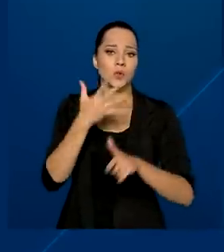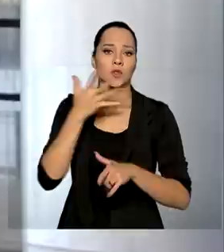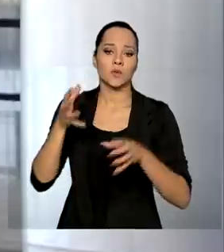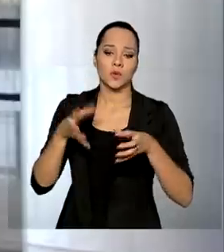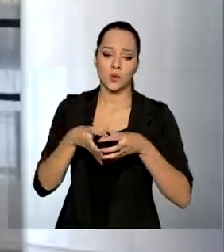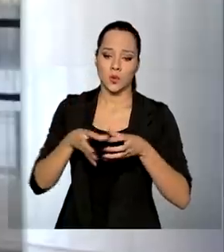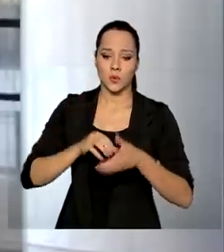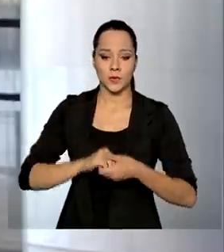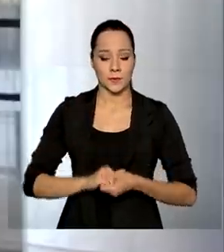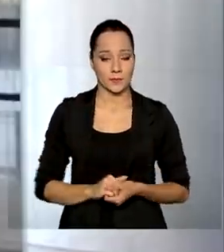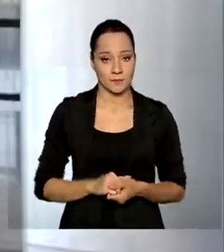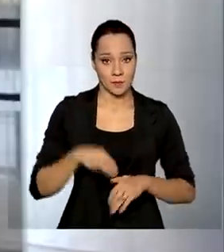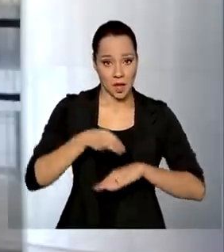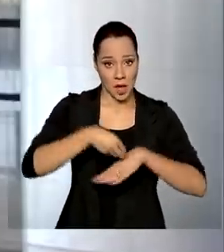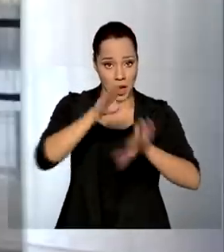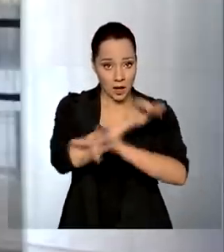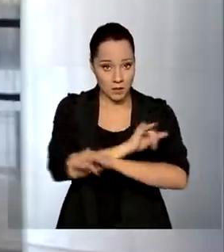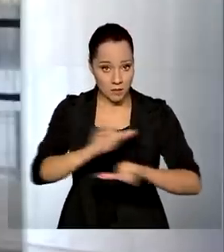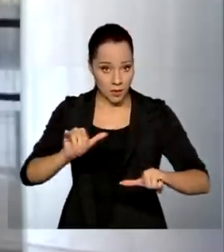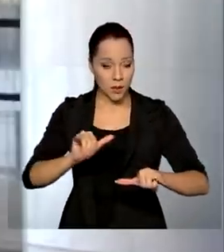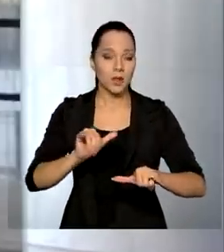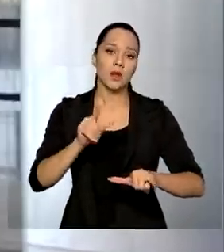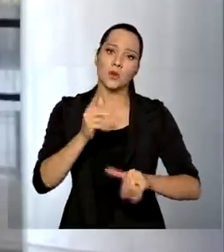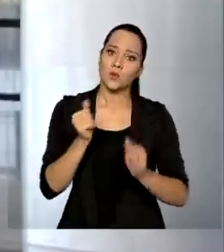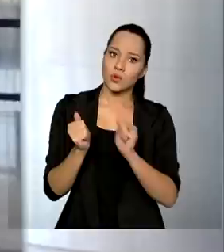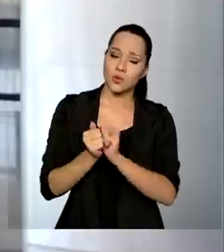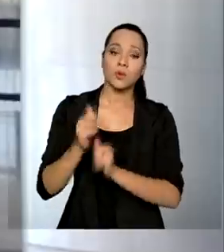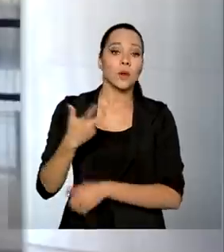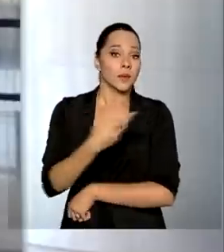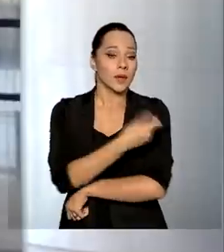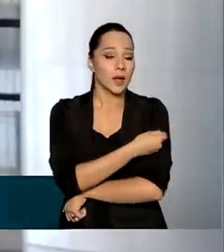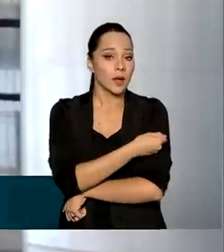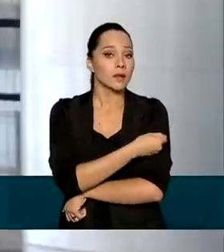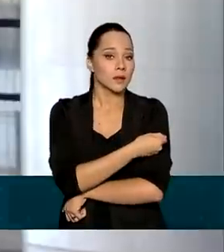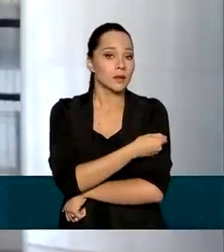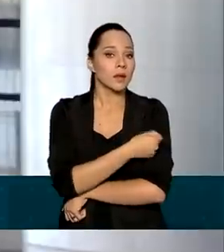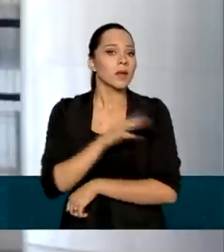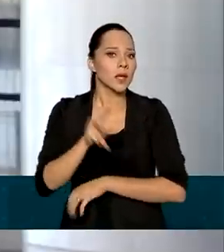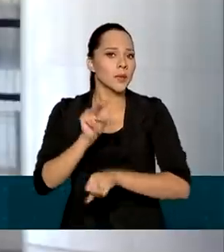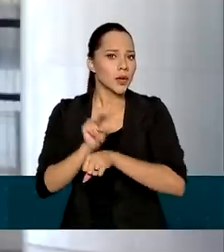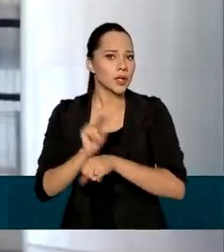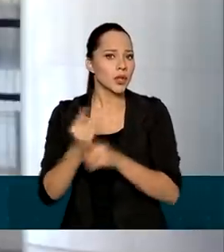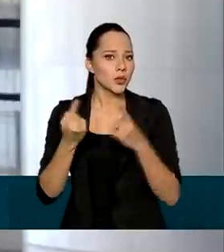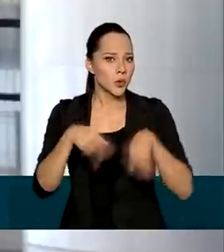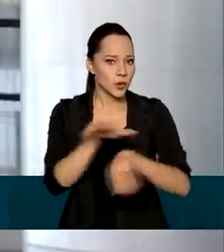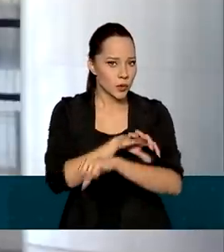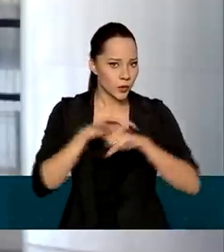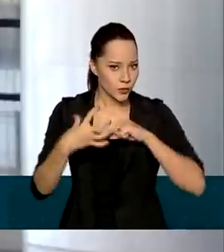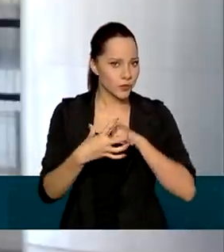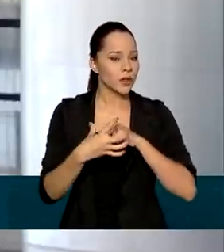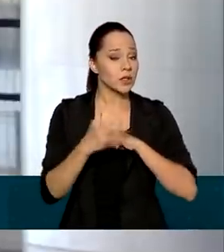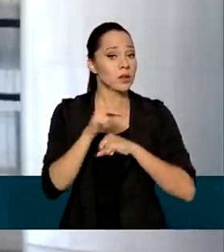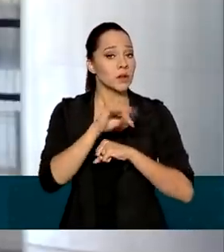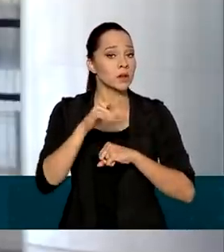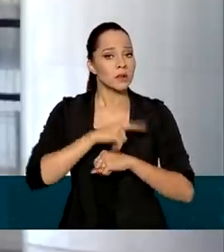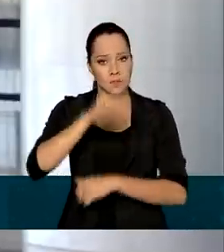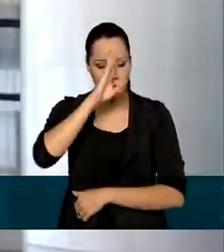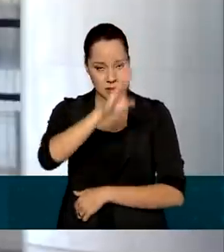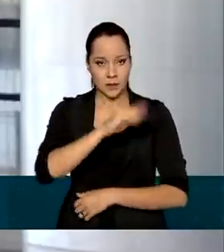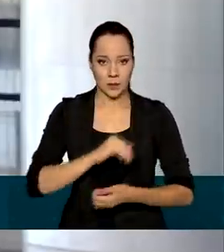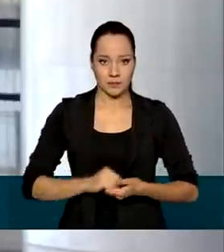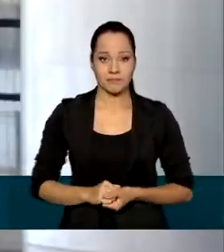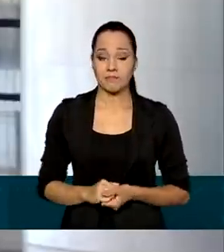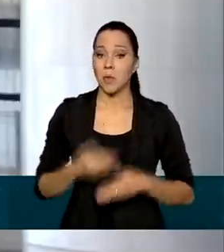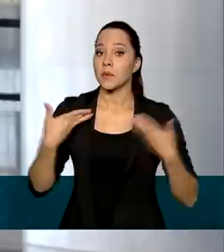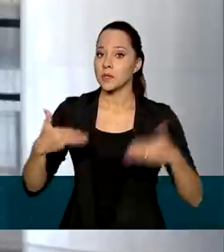grupos. A campanha ocorre ao mesmo tempo em que são aplicadas vacinas que protegem contra a Covid-19, que terão prioridade.